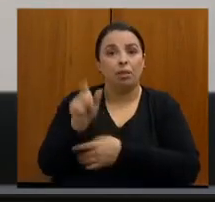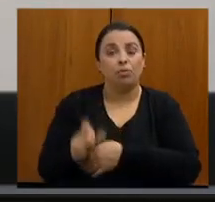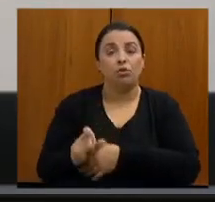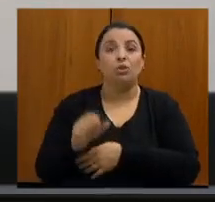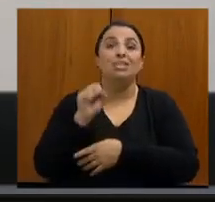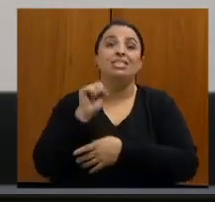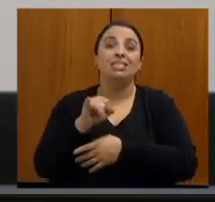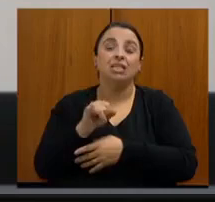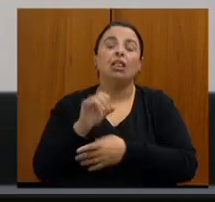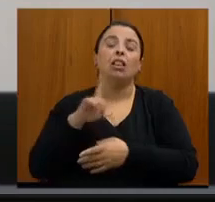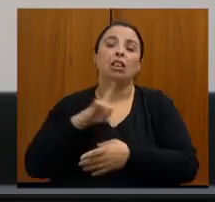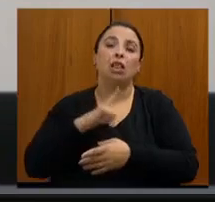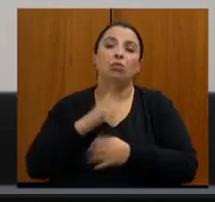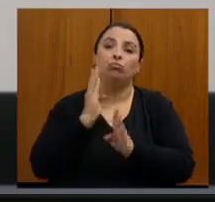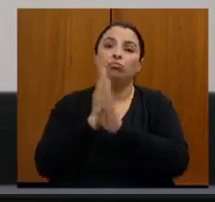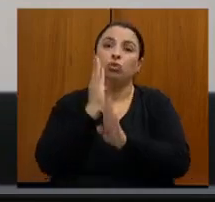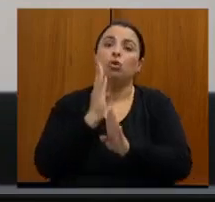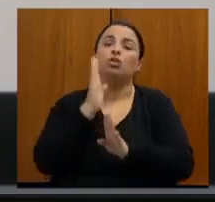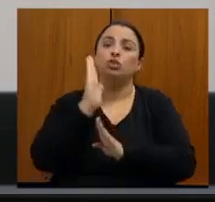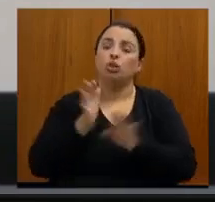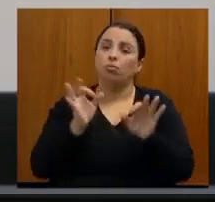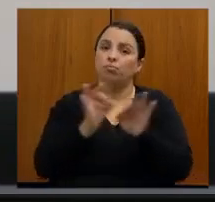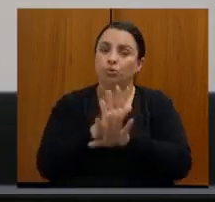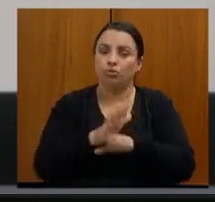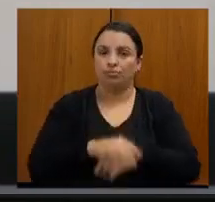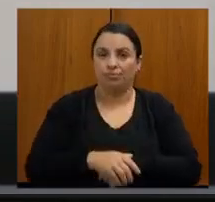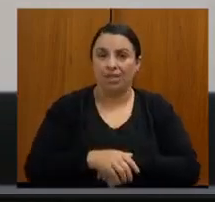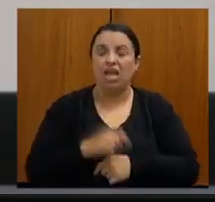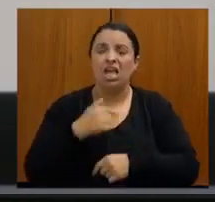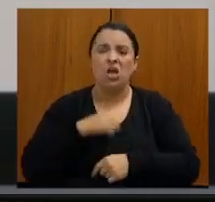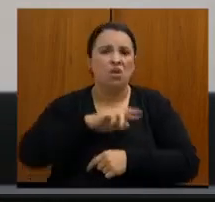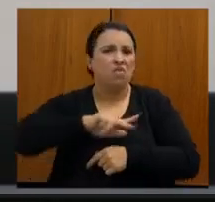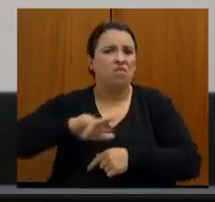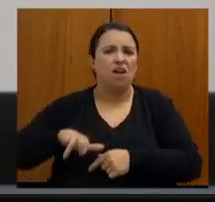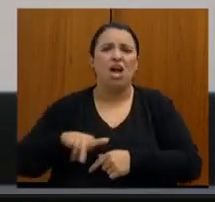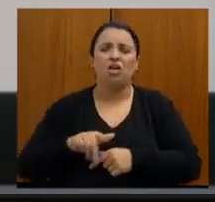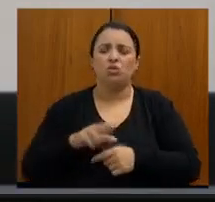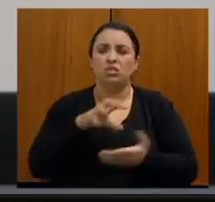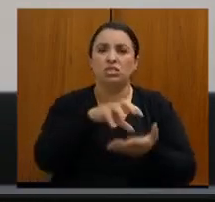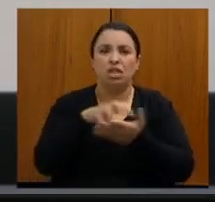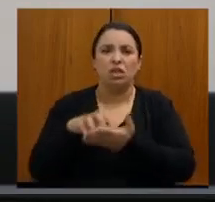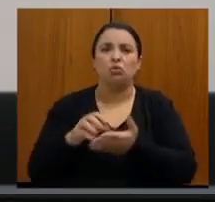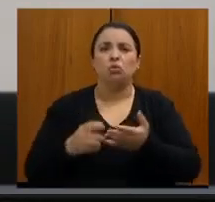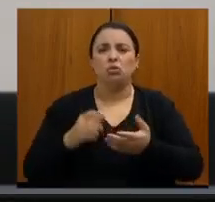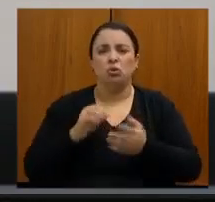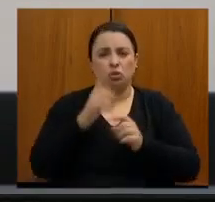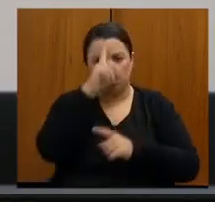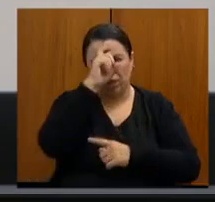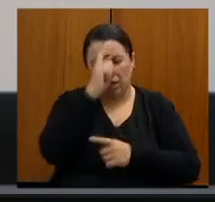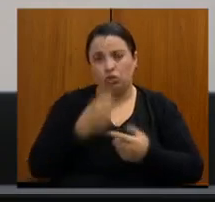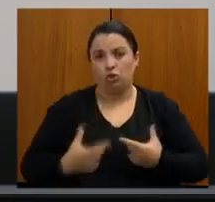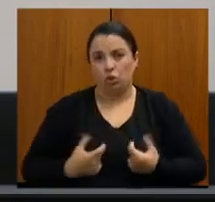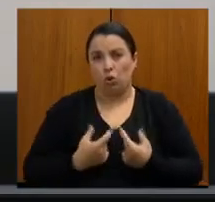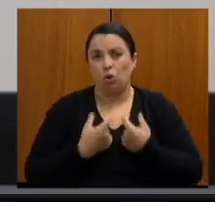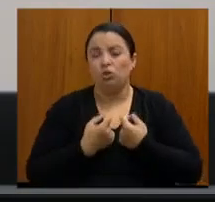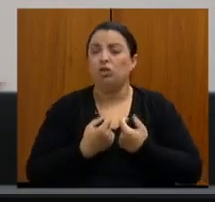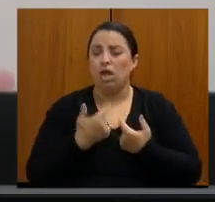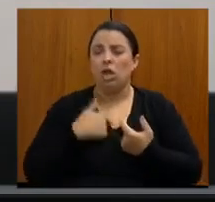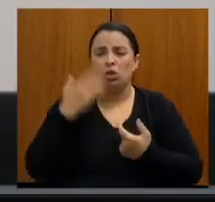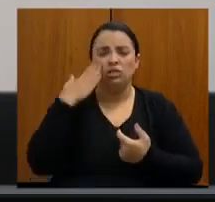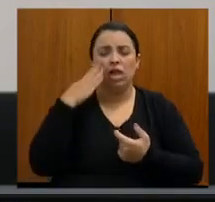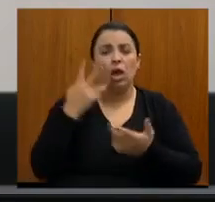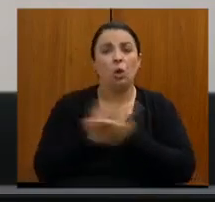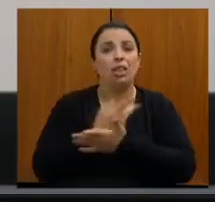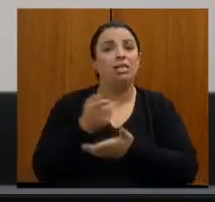diversos centros de oncologia e quem avalia esses pacientes, a maioria das vezes, não é nem um médico. É quem está na triagem ou é